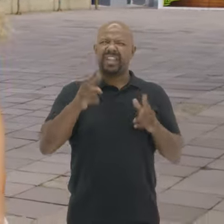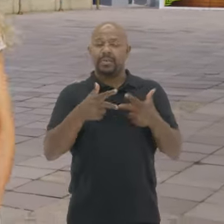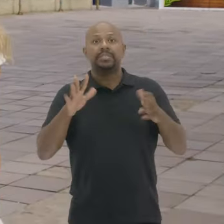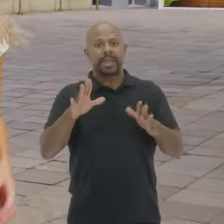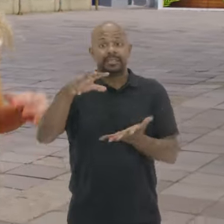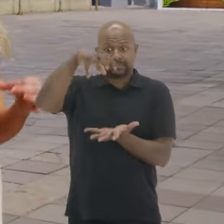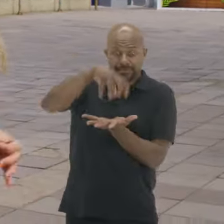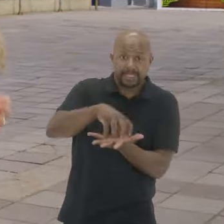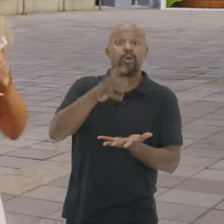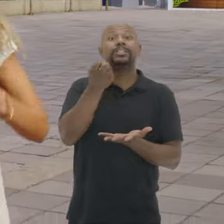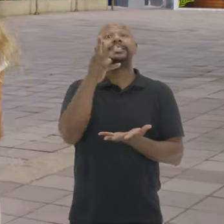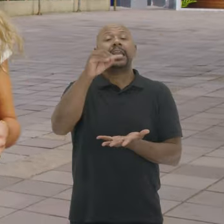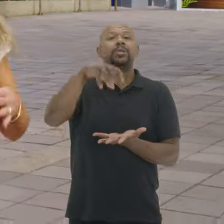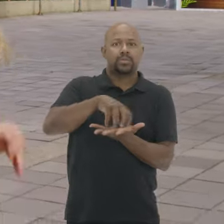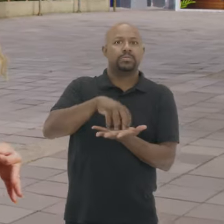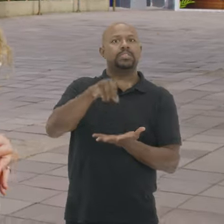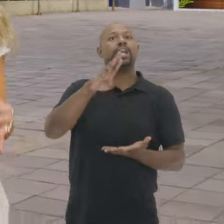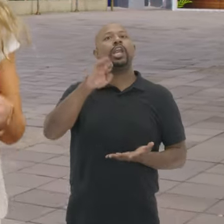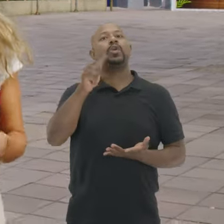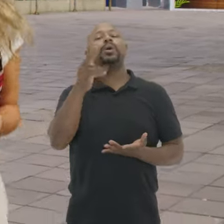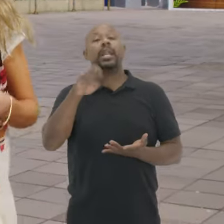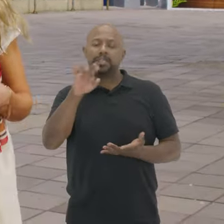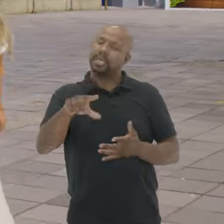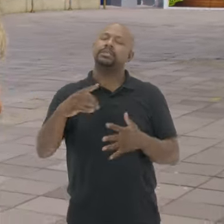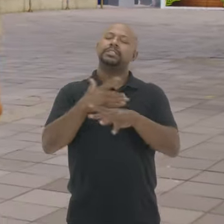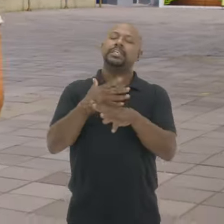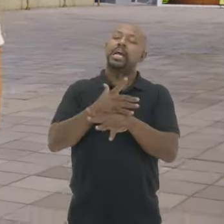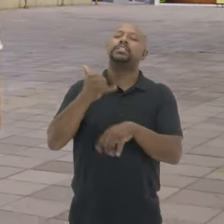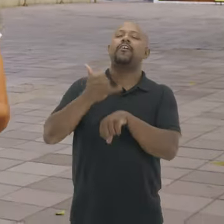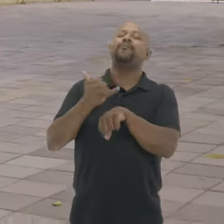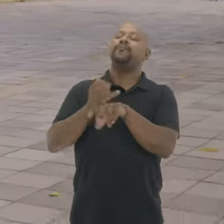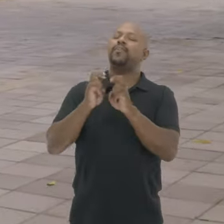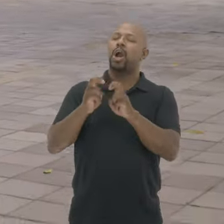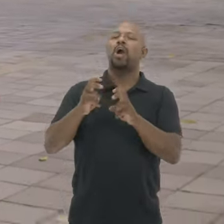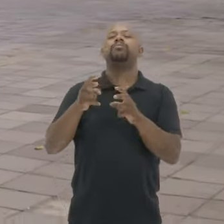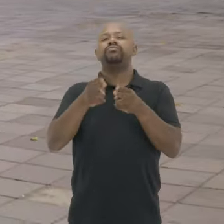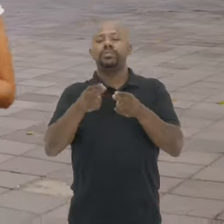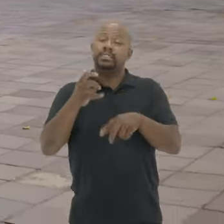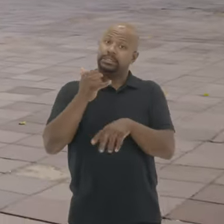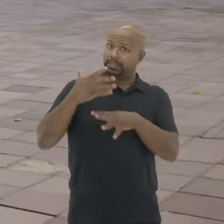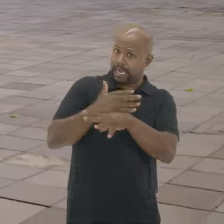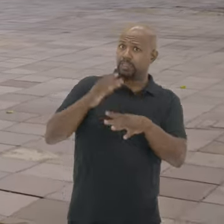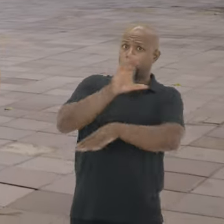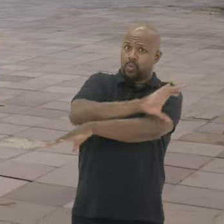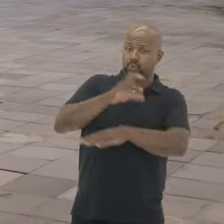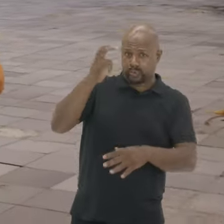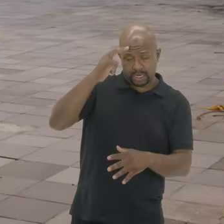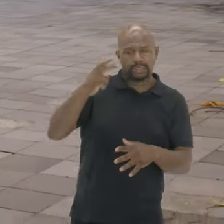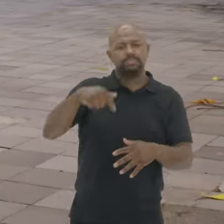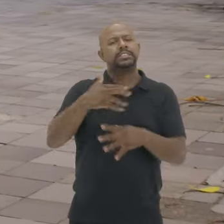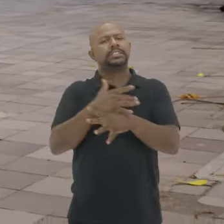Mas de fato ela se localiza no centro do estado É também conhecida como cidade ferroviária Cidade cultura e cidade